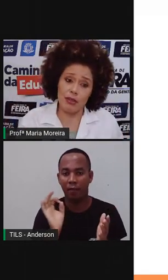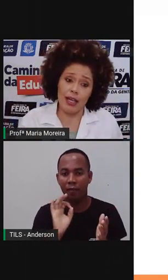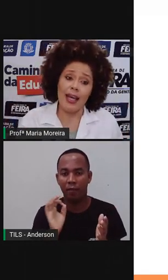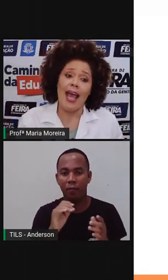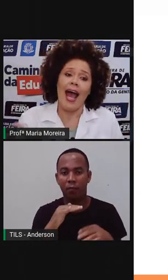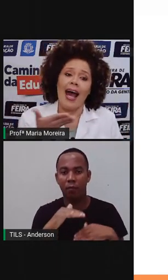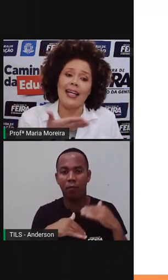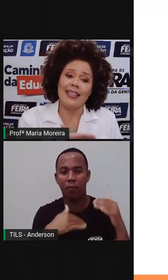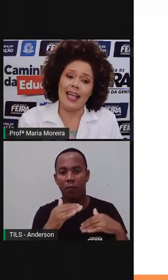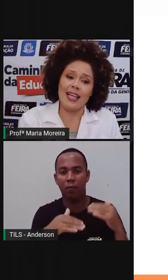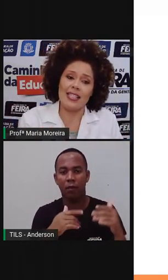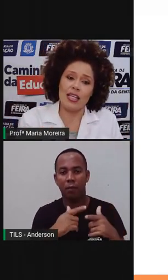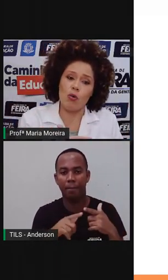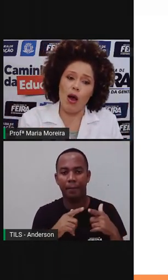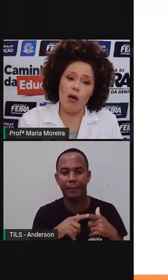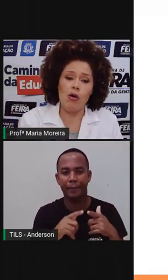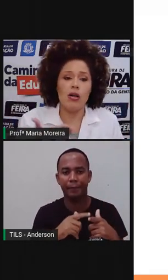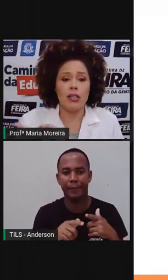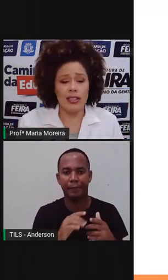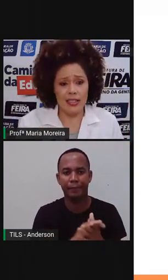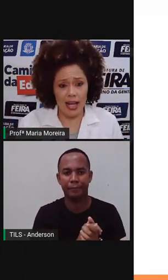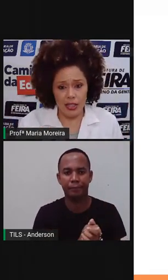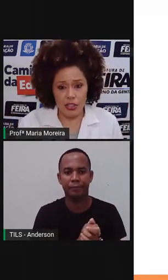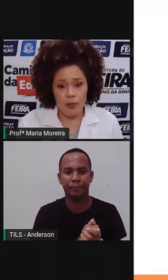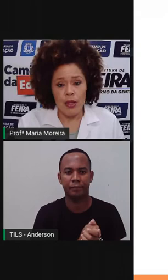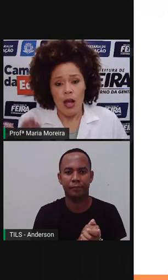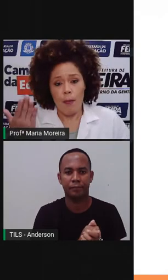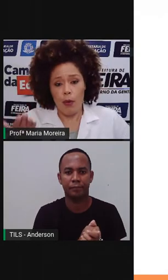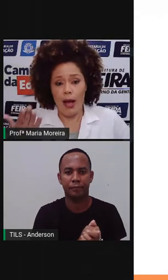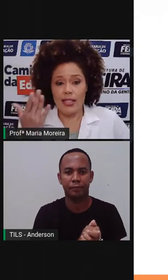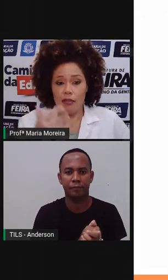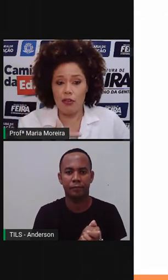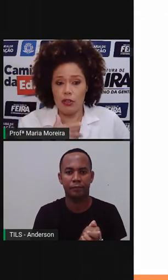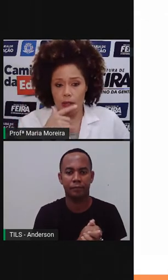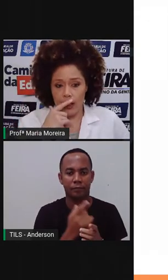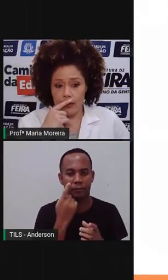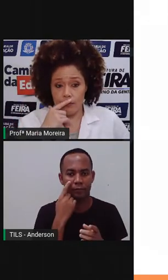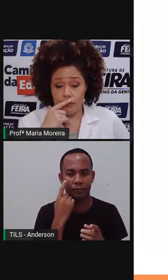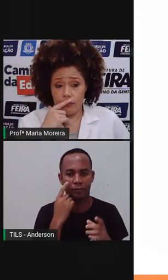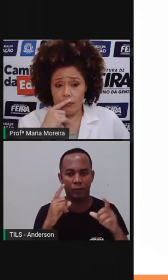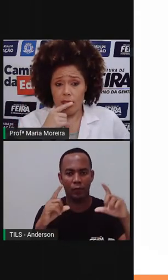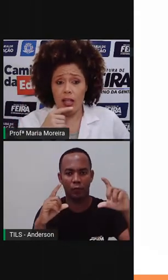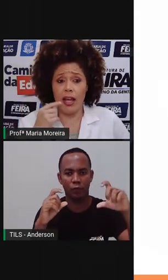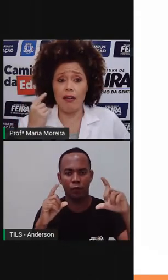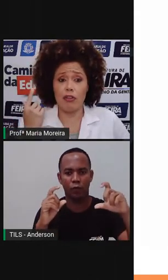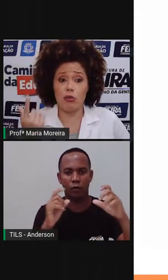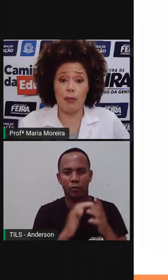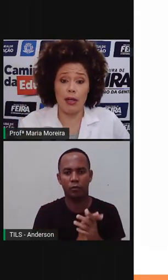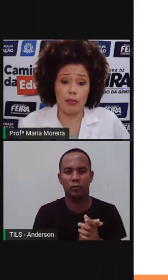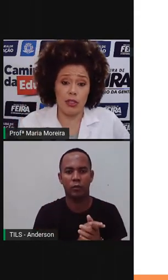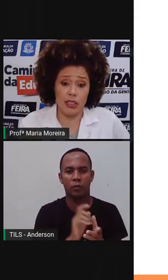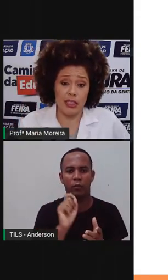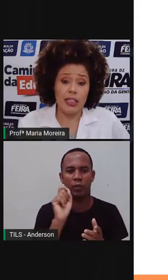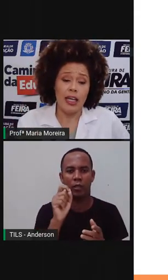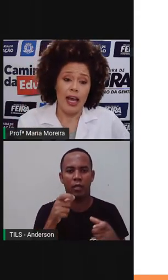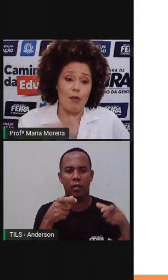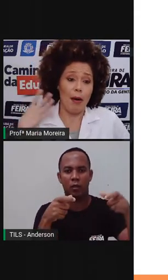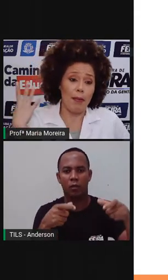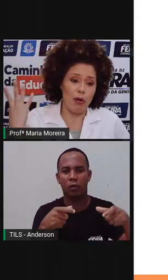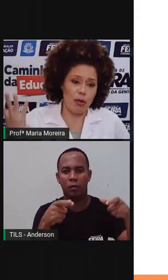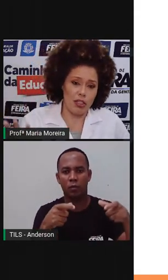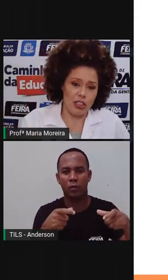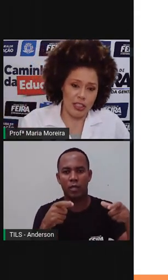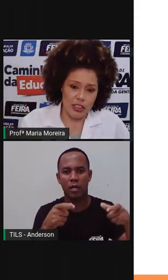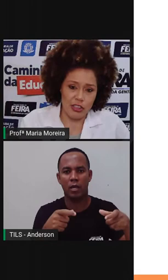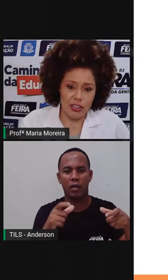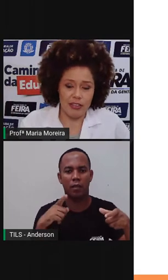gerando o quê? A desigualdade. Bom, essa foto aí é a foto do Amélia Morim, é uma